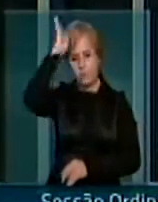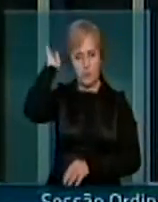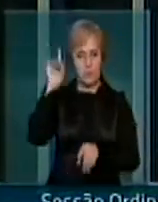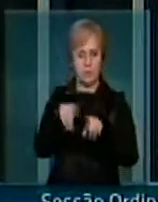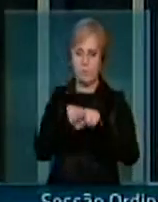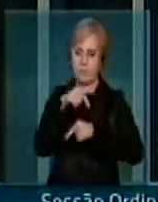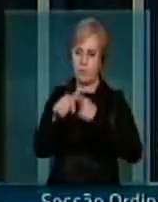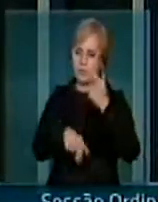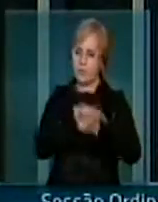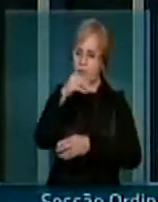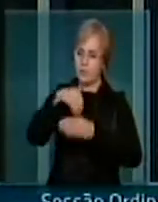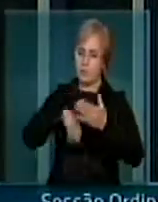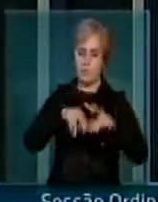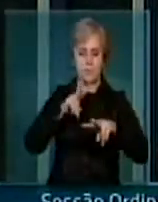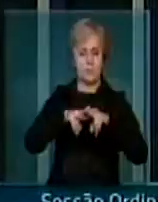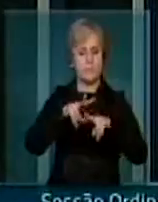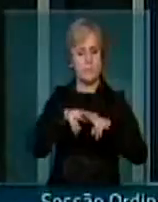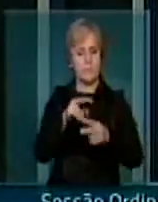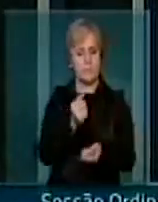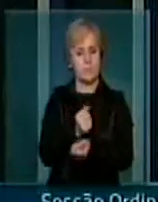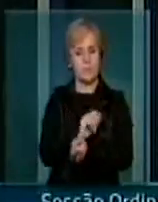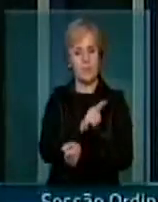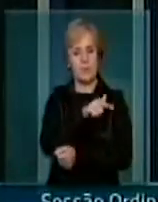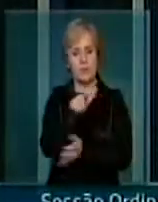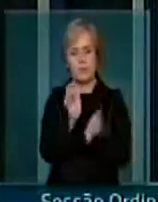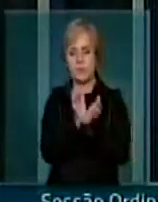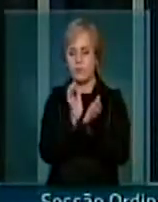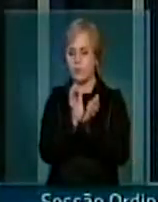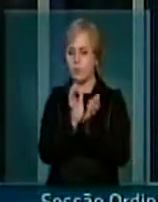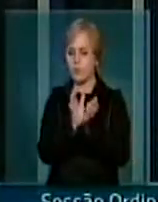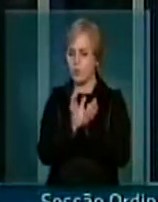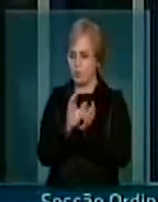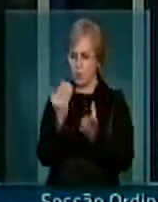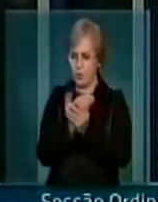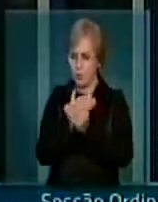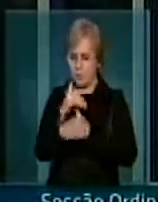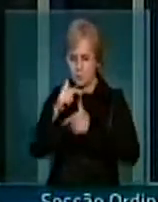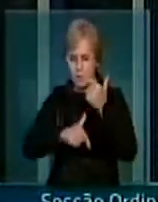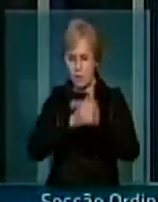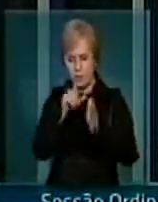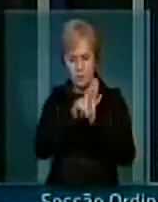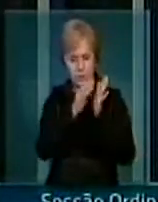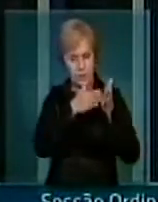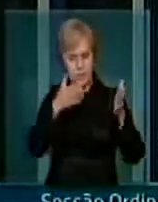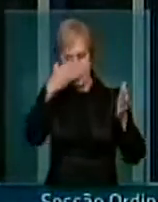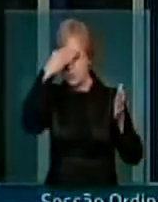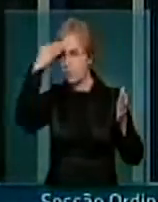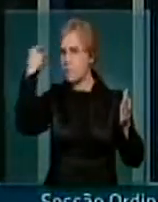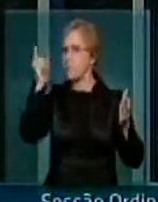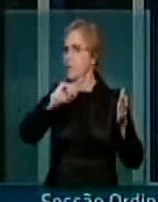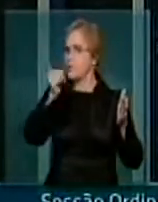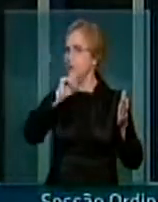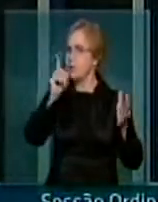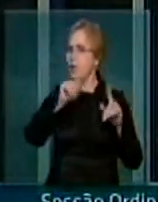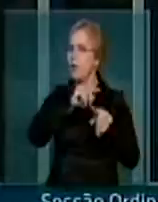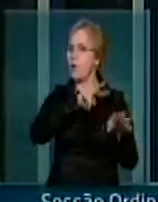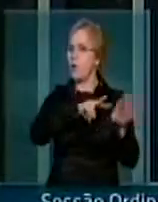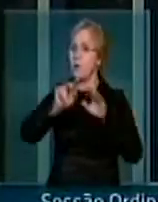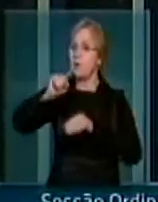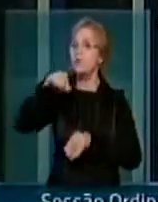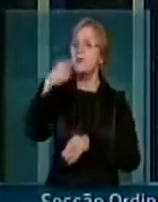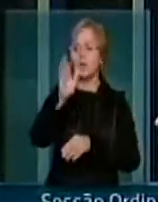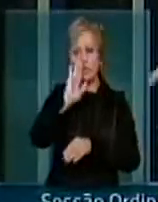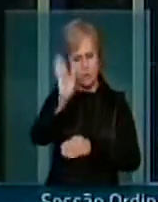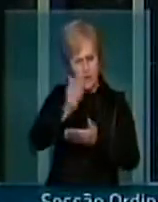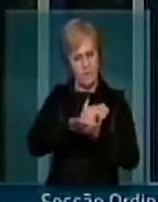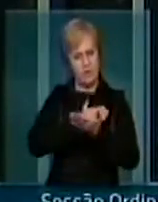penitenciários, essas categorias não estão esquecidas do processo legislativo. E a partir da próxima semana, nós já